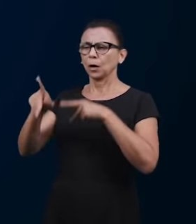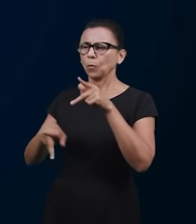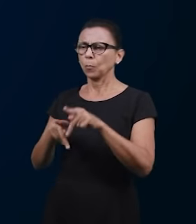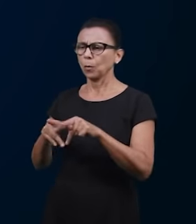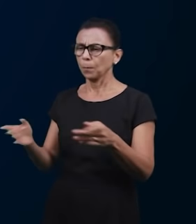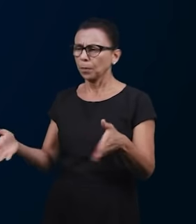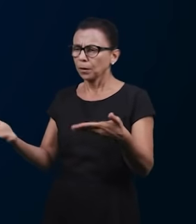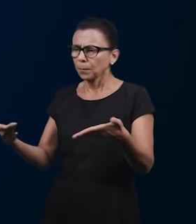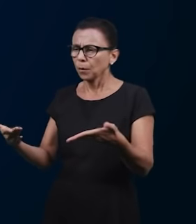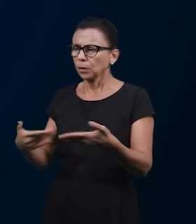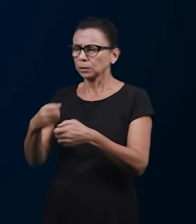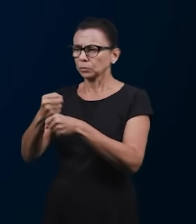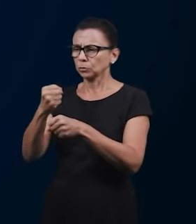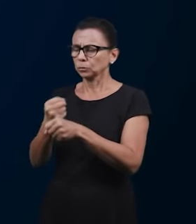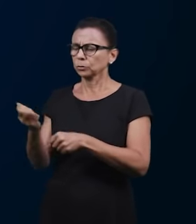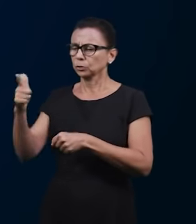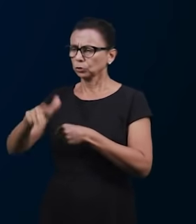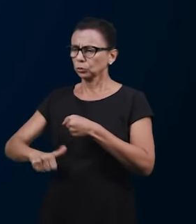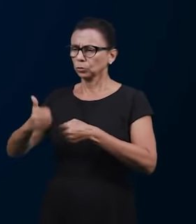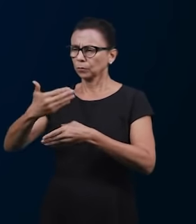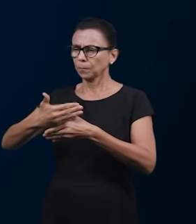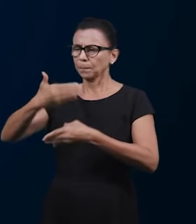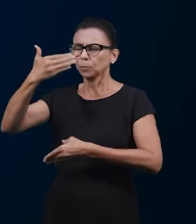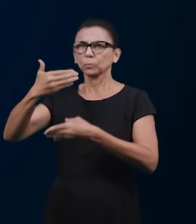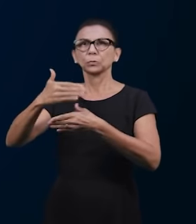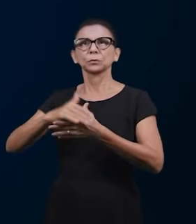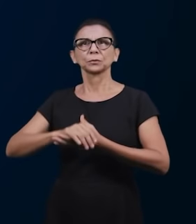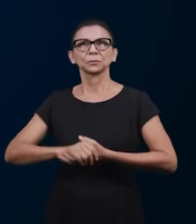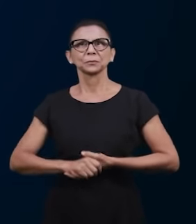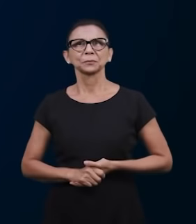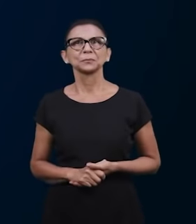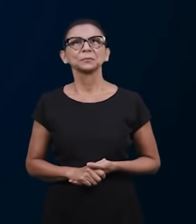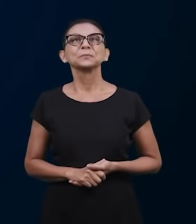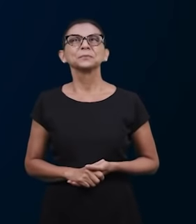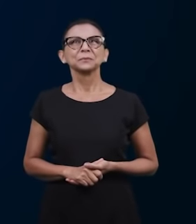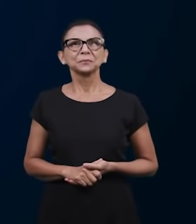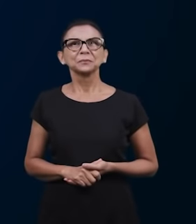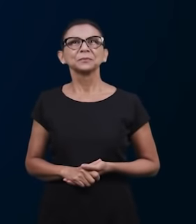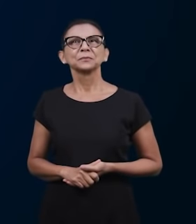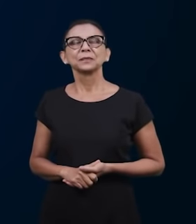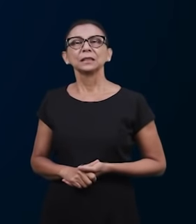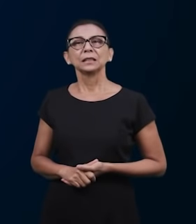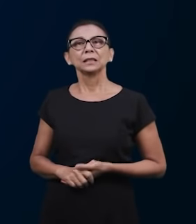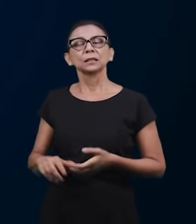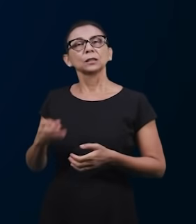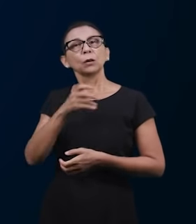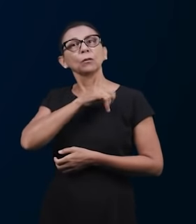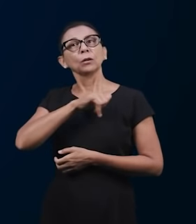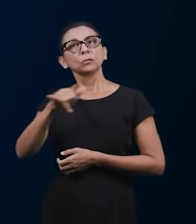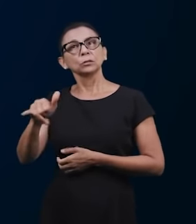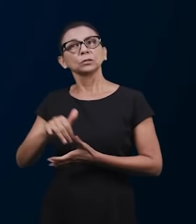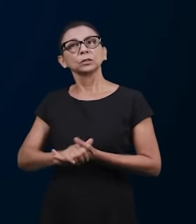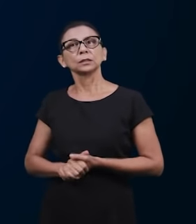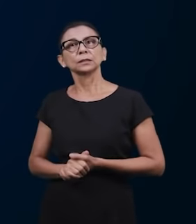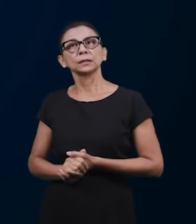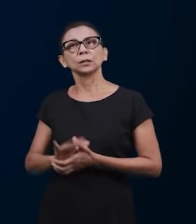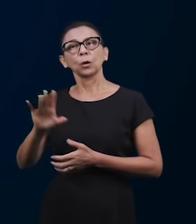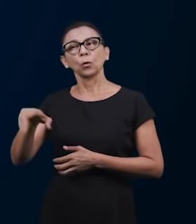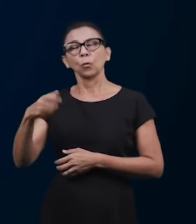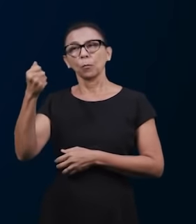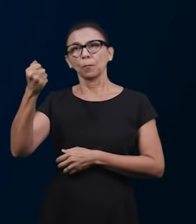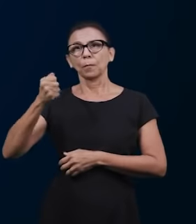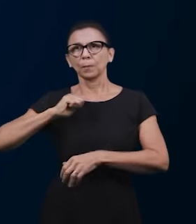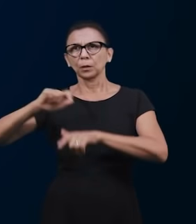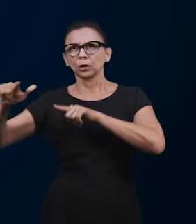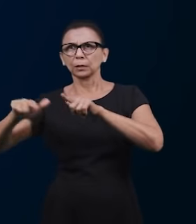reedificar os muros. Dice, E então lhe declaré como a mão de meu Deus havia sido boa sobre mim,